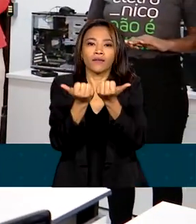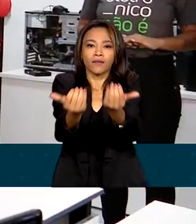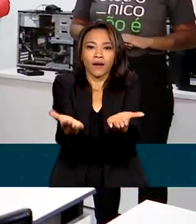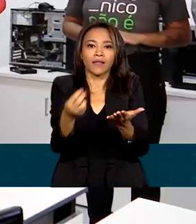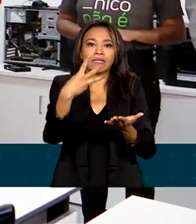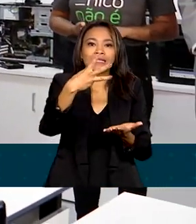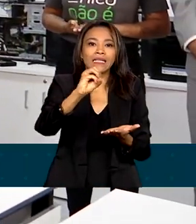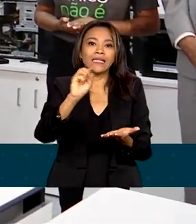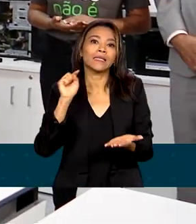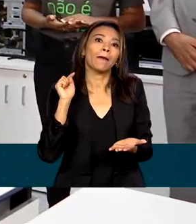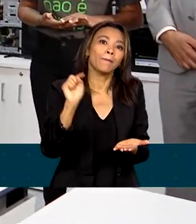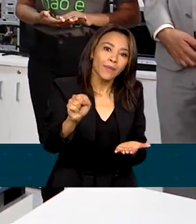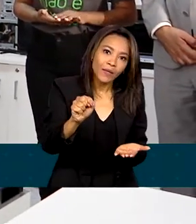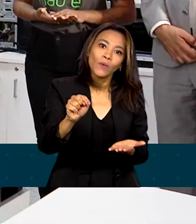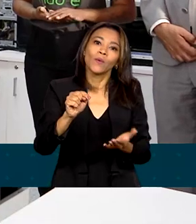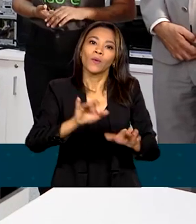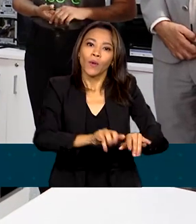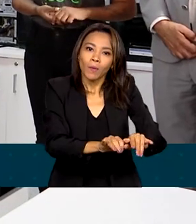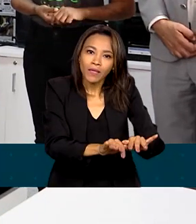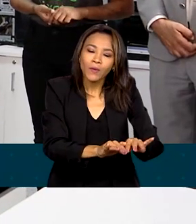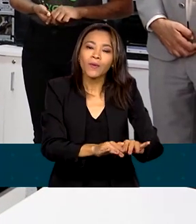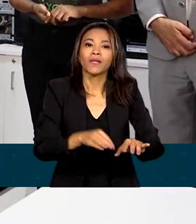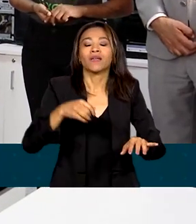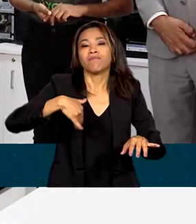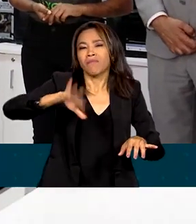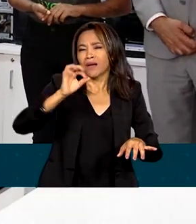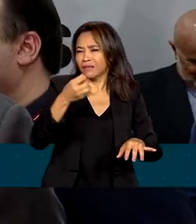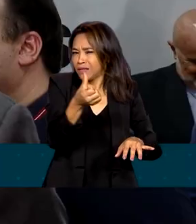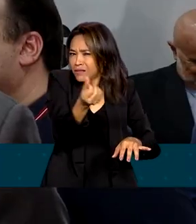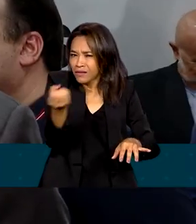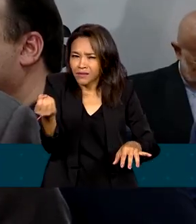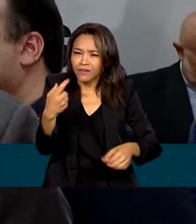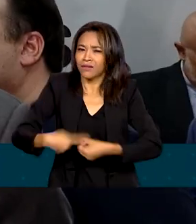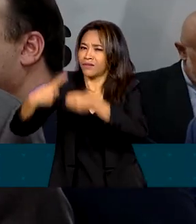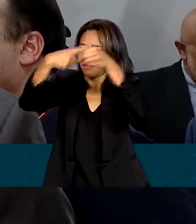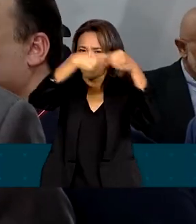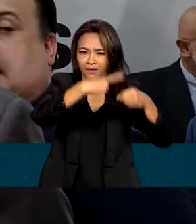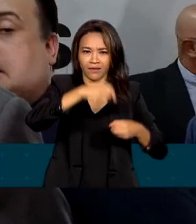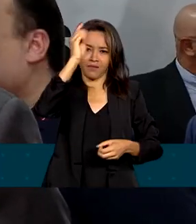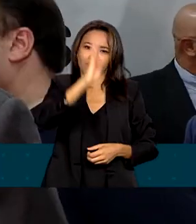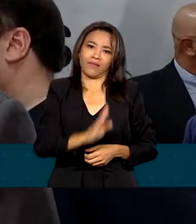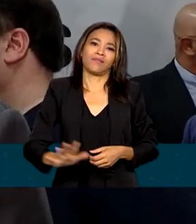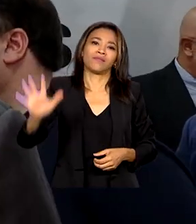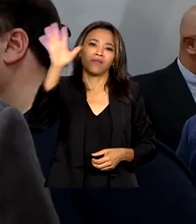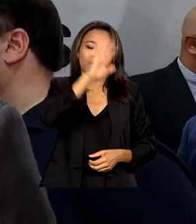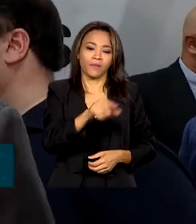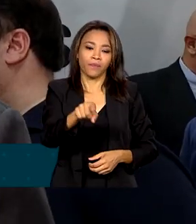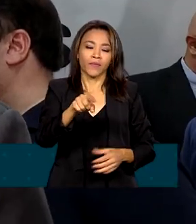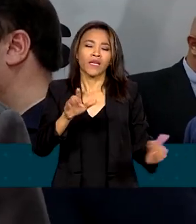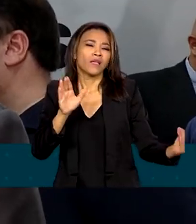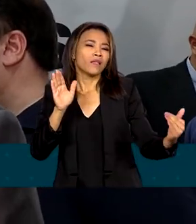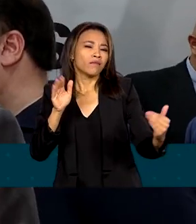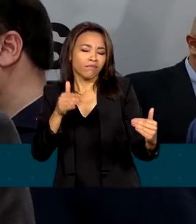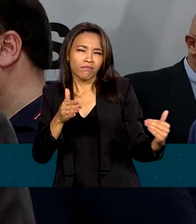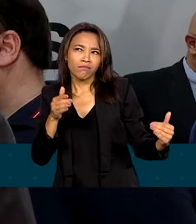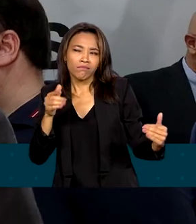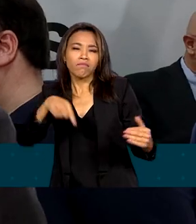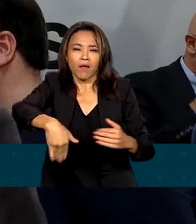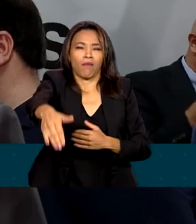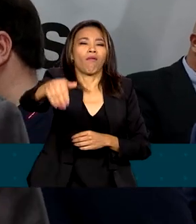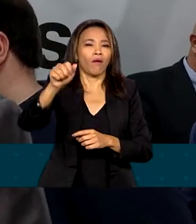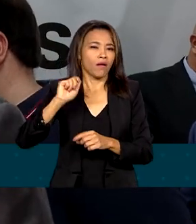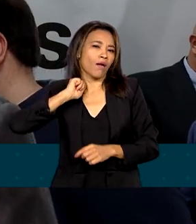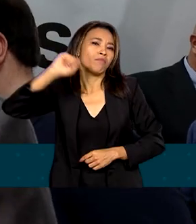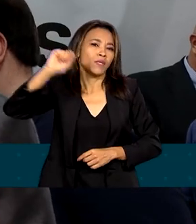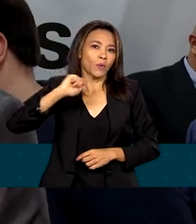para 694 cidades brasileiras. Dentro do mês de abril, nós vamos estar assinando termos para novos centros